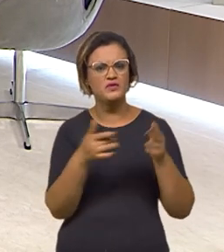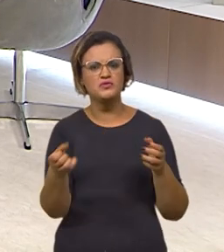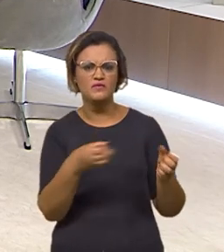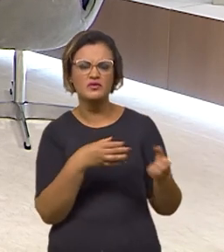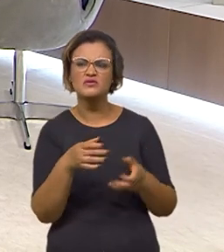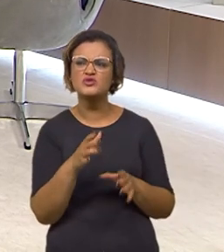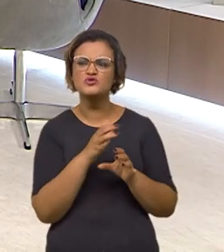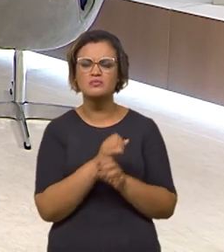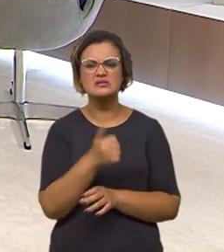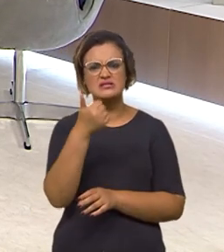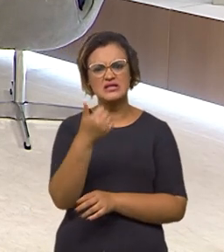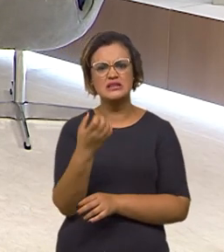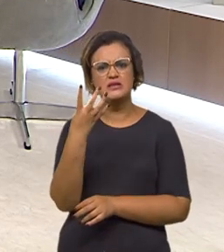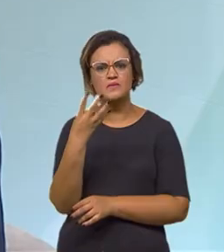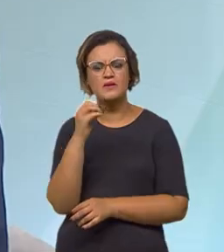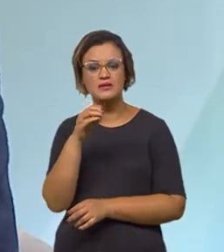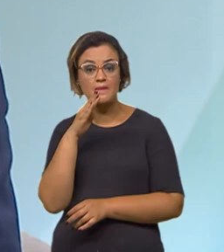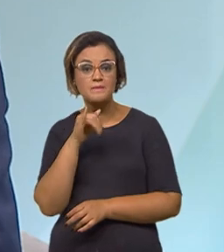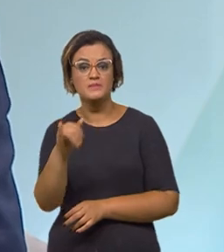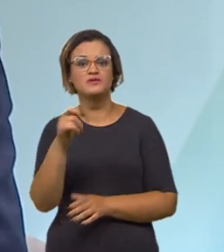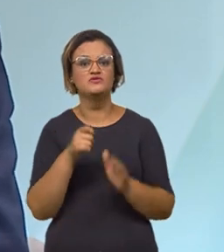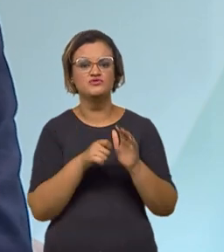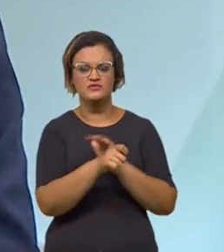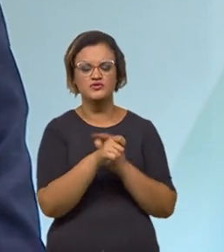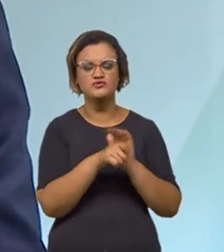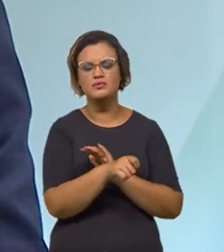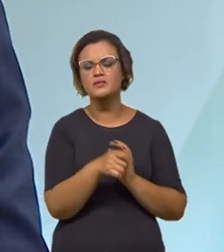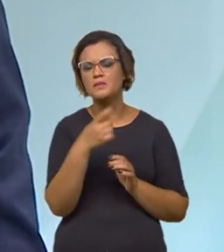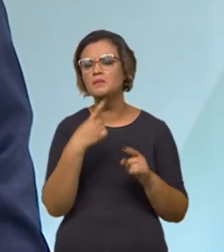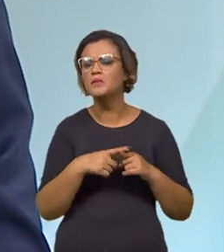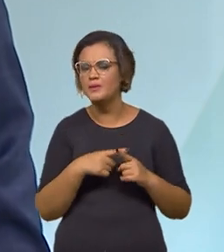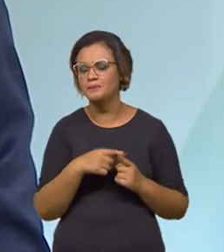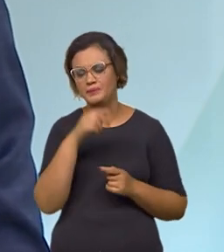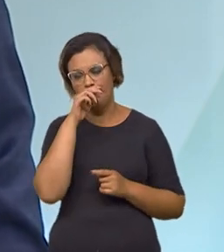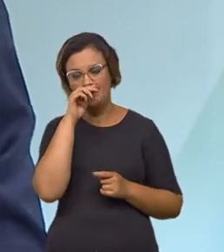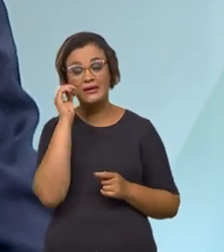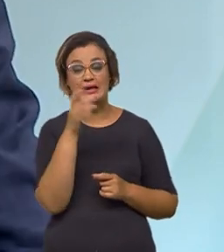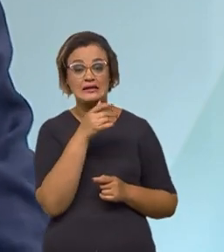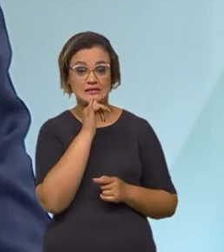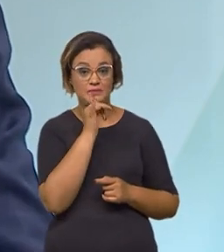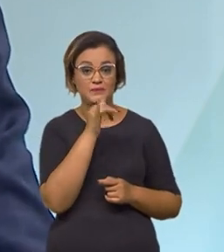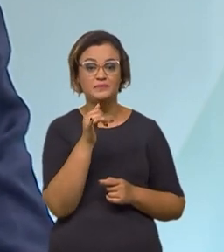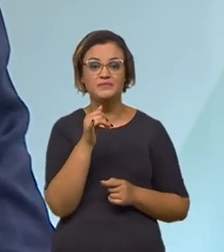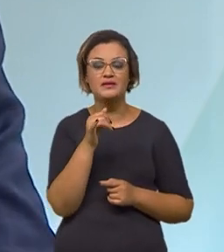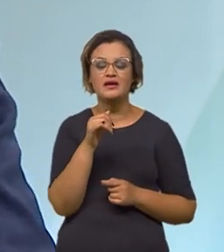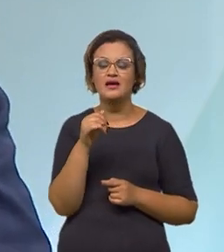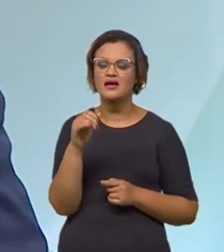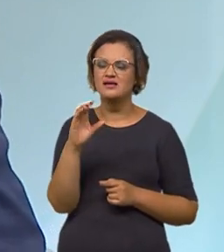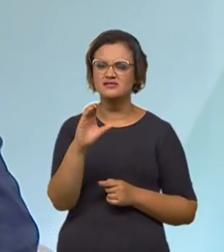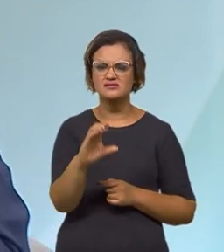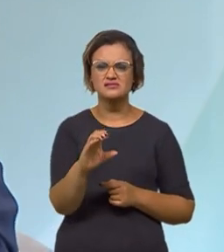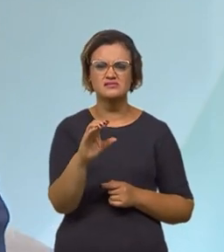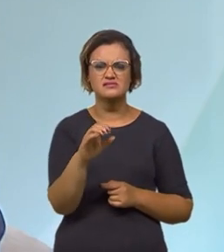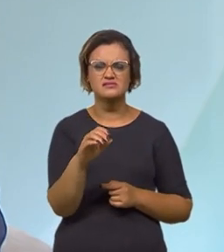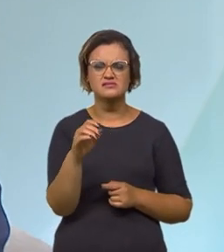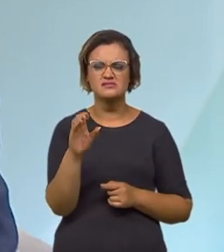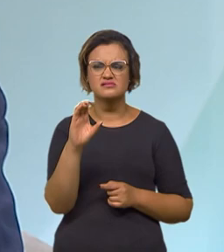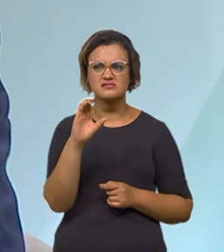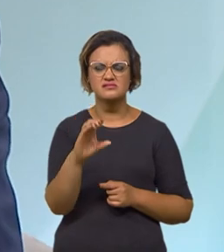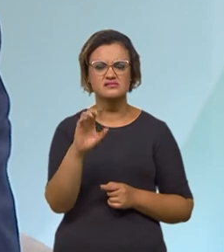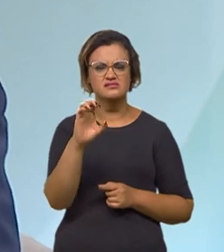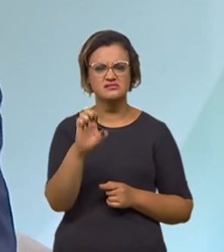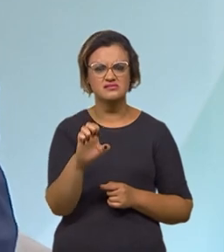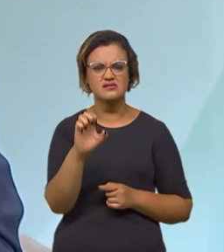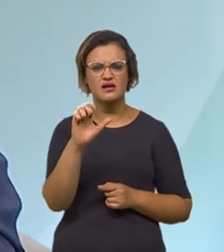torno de 140 bilhões de reais de investimento. Por que isso? Por exemplo, uma planta de celulose, seja da Bracel, da Suzano,